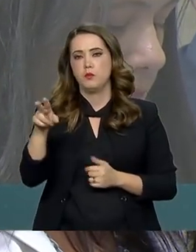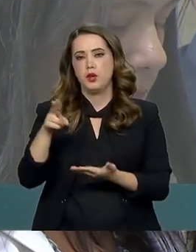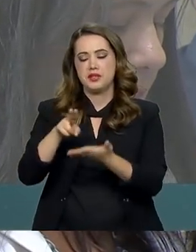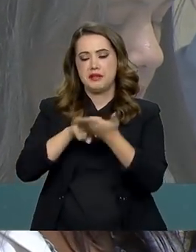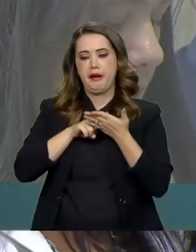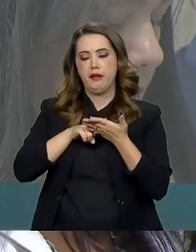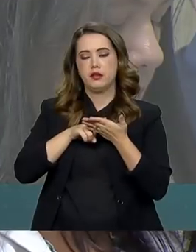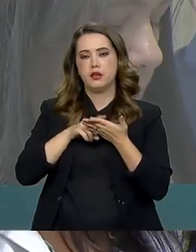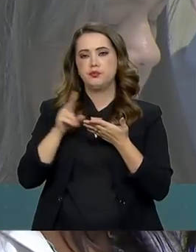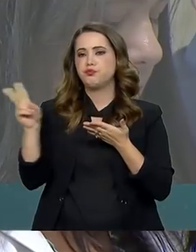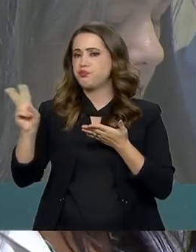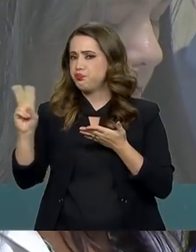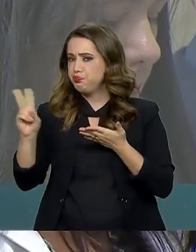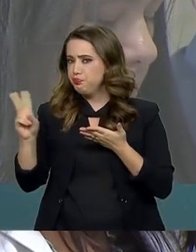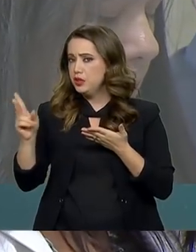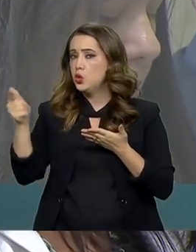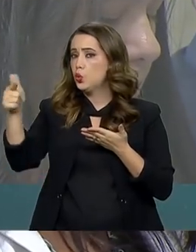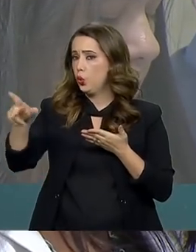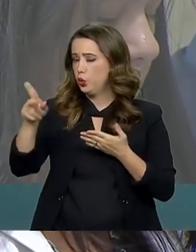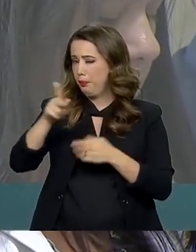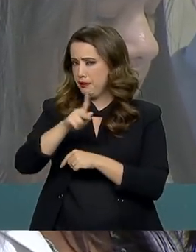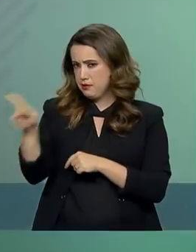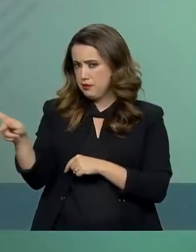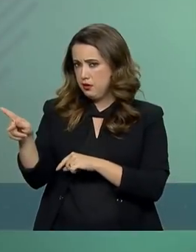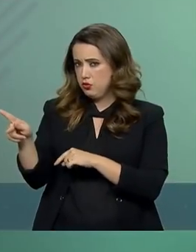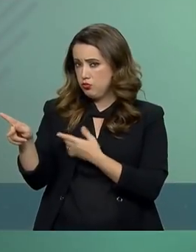atitude de receber as cartas?